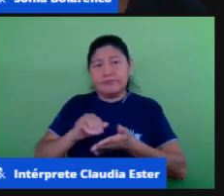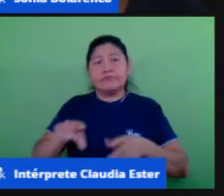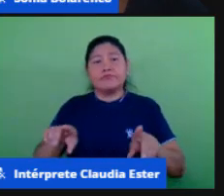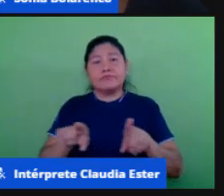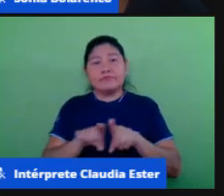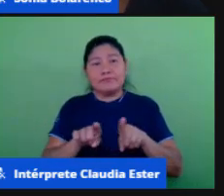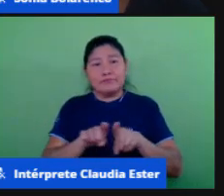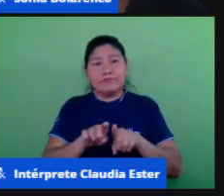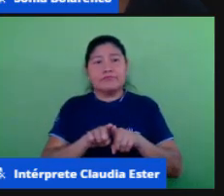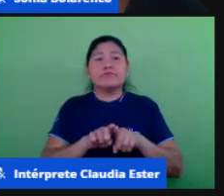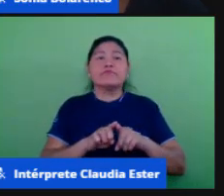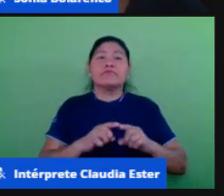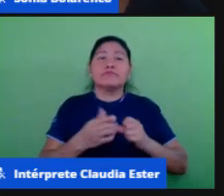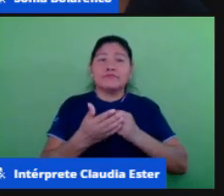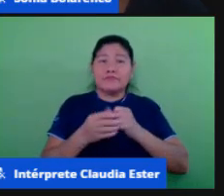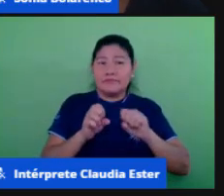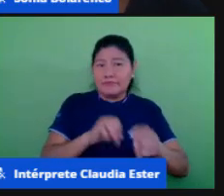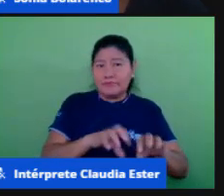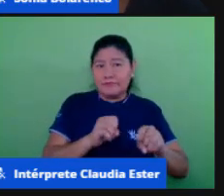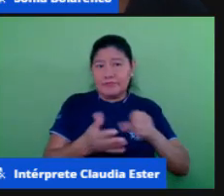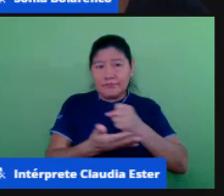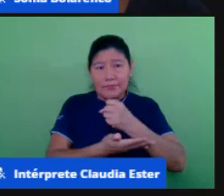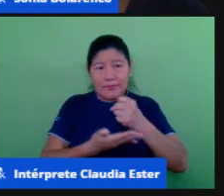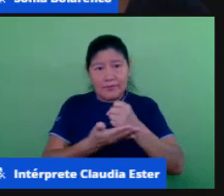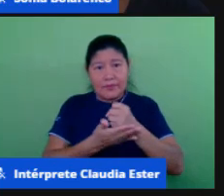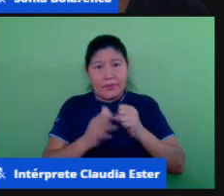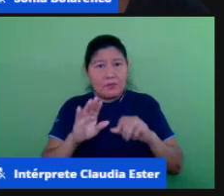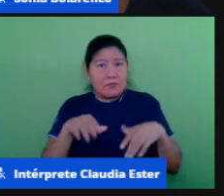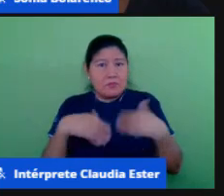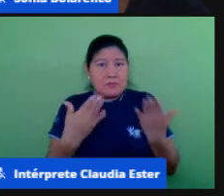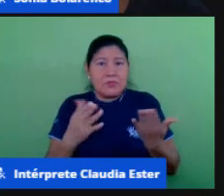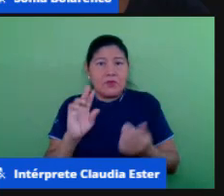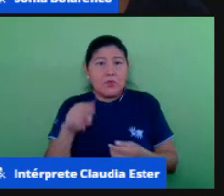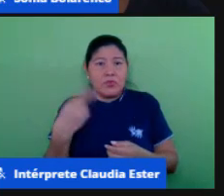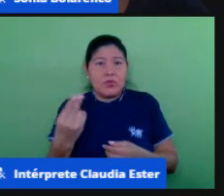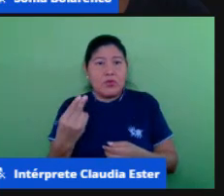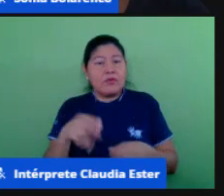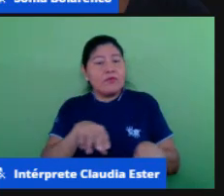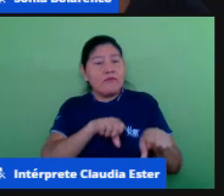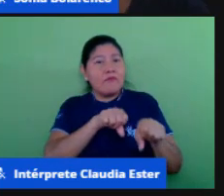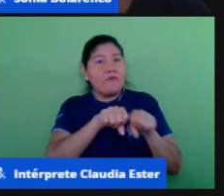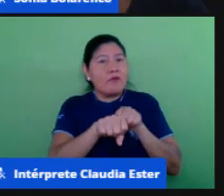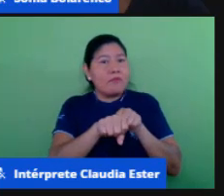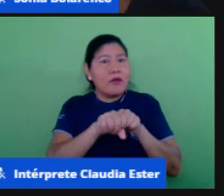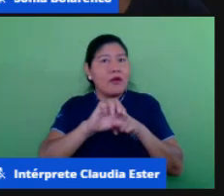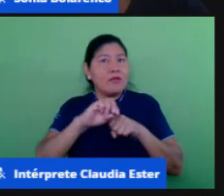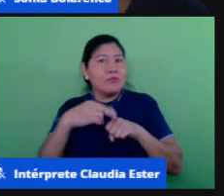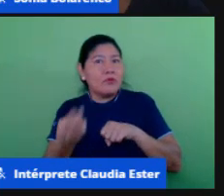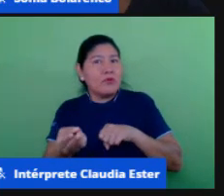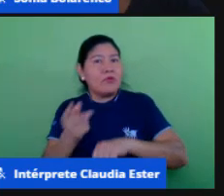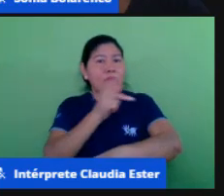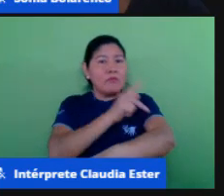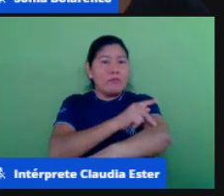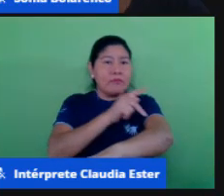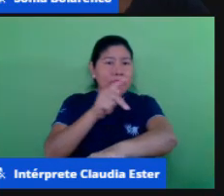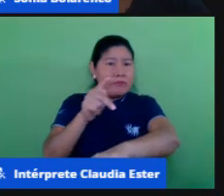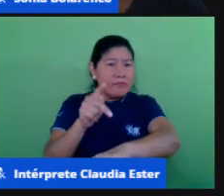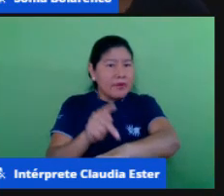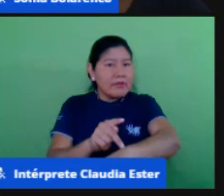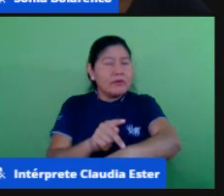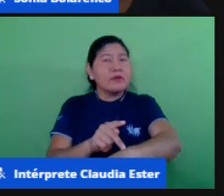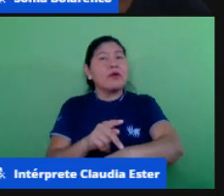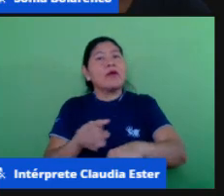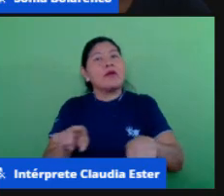sejamos nós professores, formadores de professores ou professores formadores